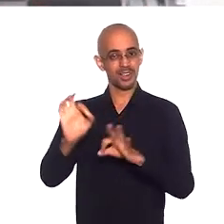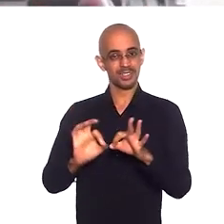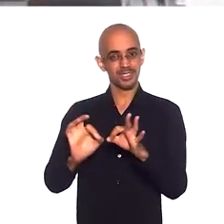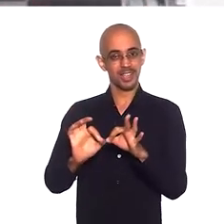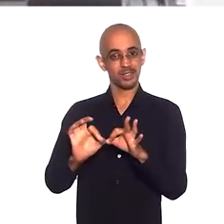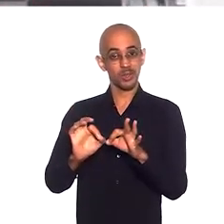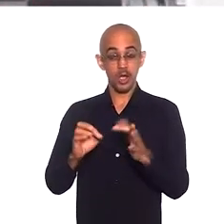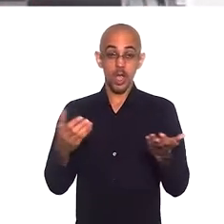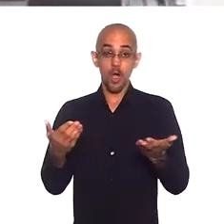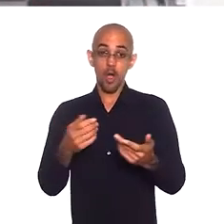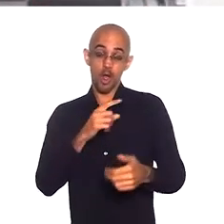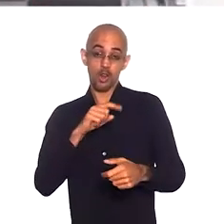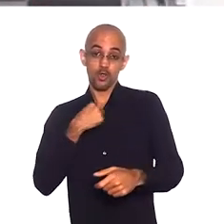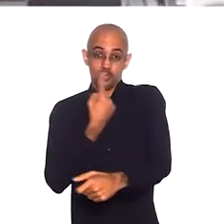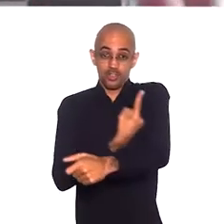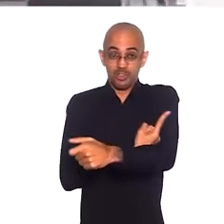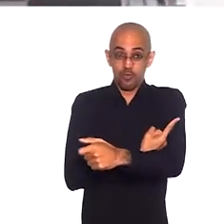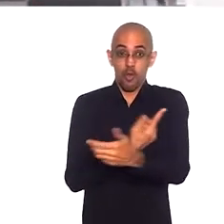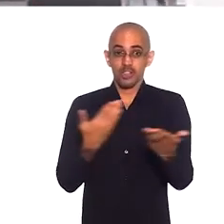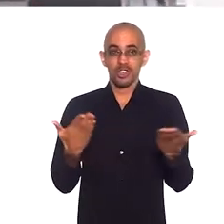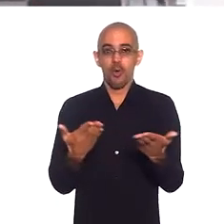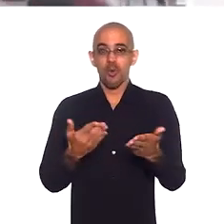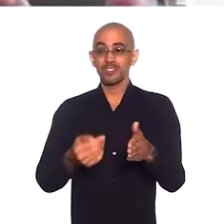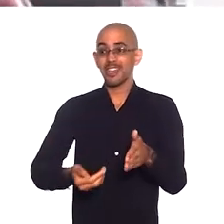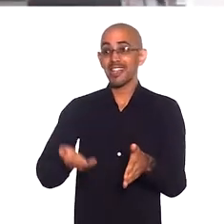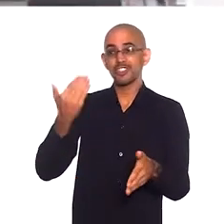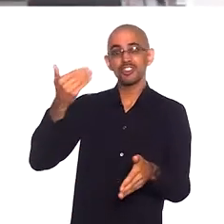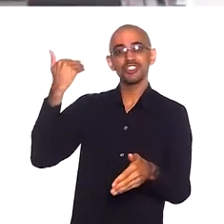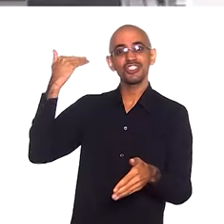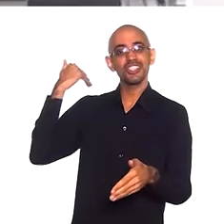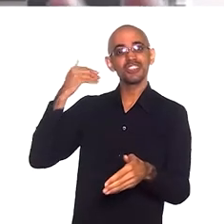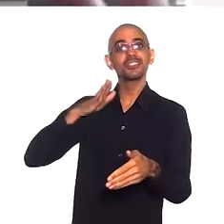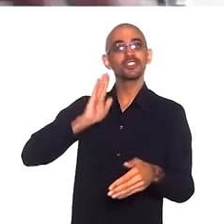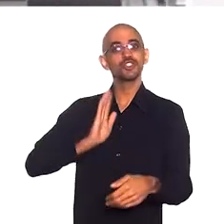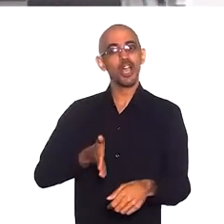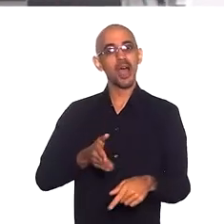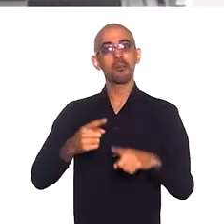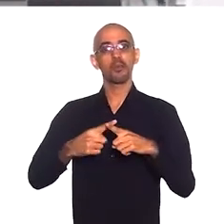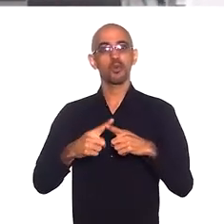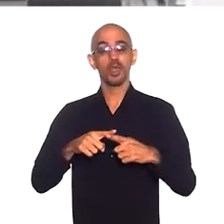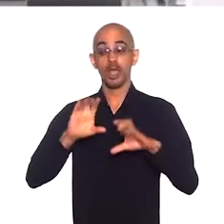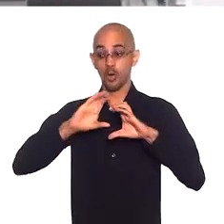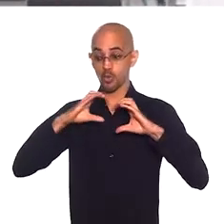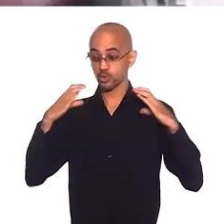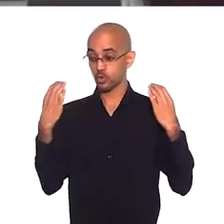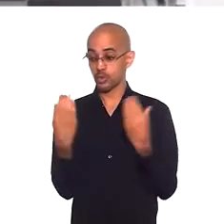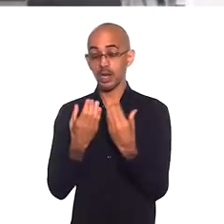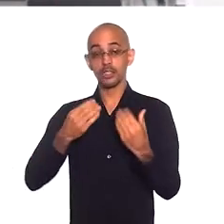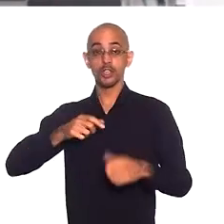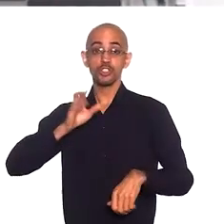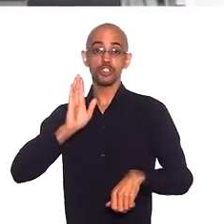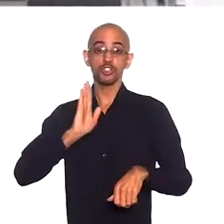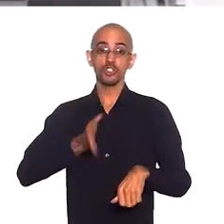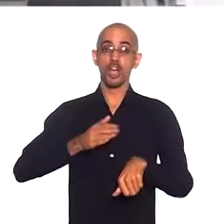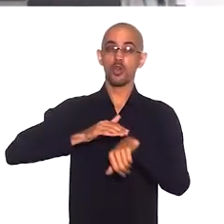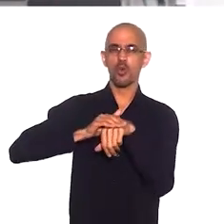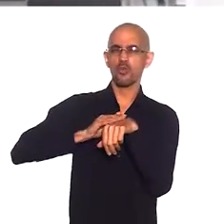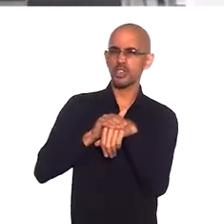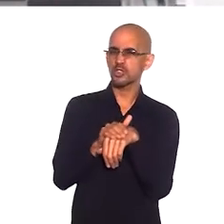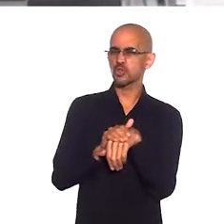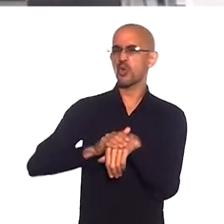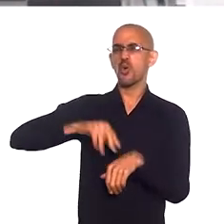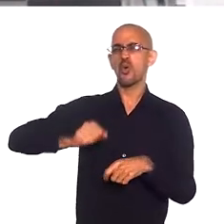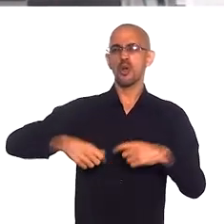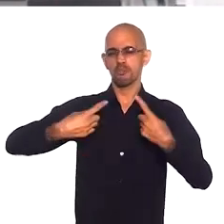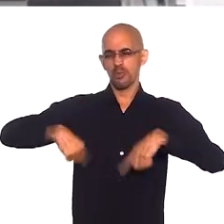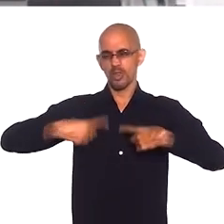traz o retorno econômico, ela antecede. Porque a gente, com o Fórum, a gente discutiu outras questões mágicas.